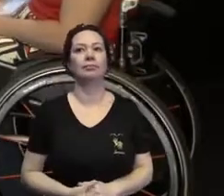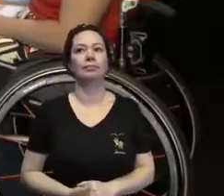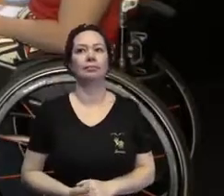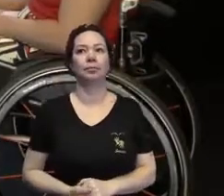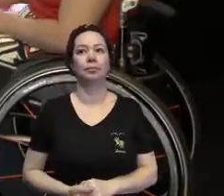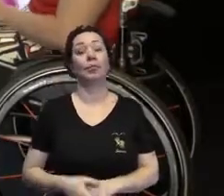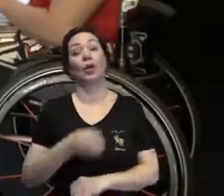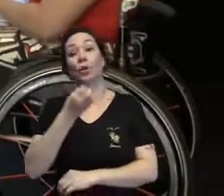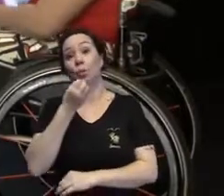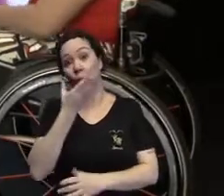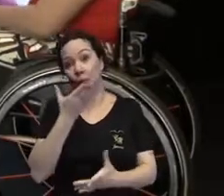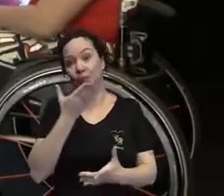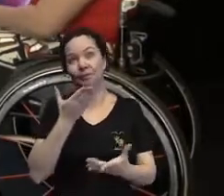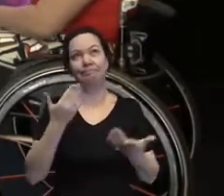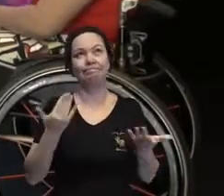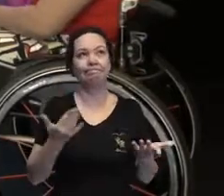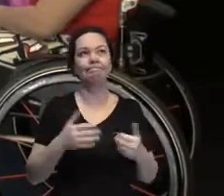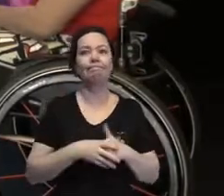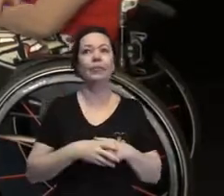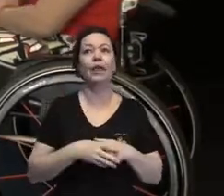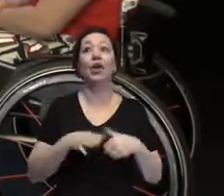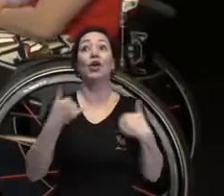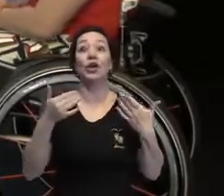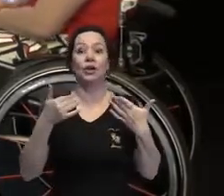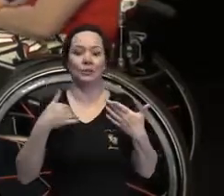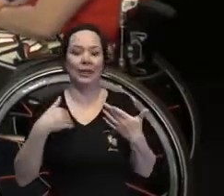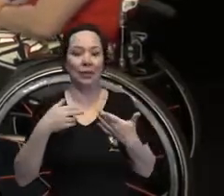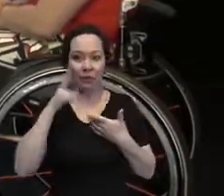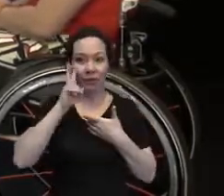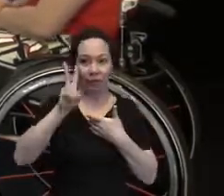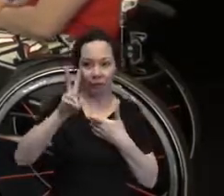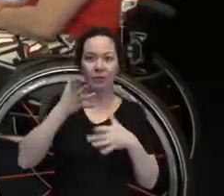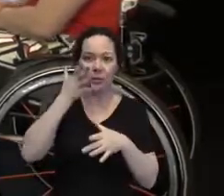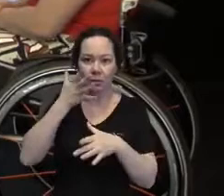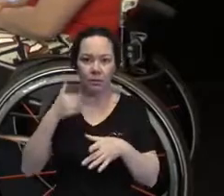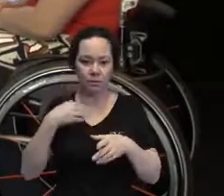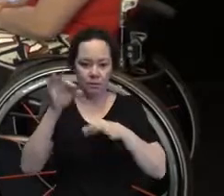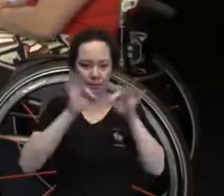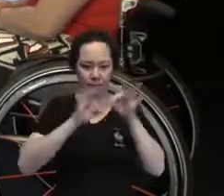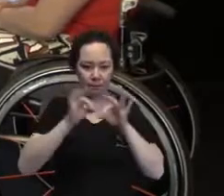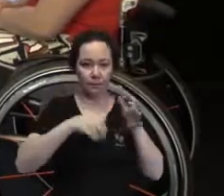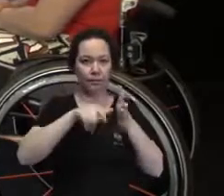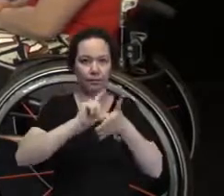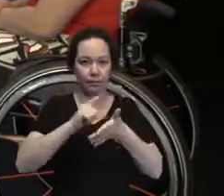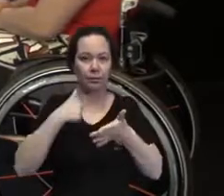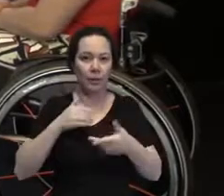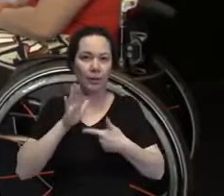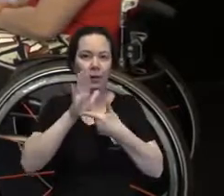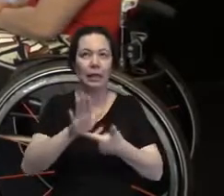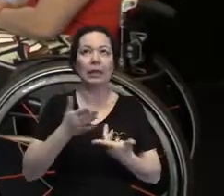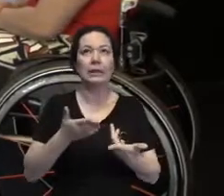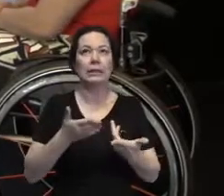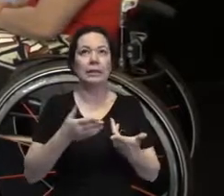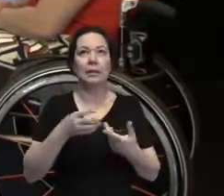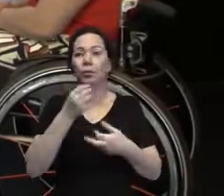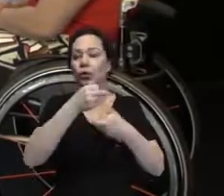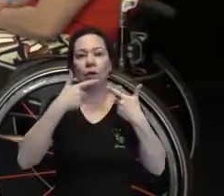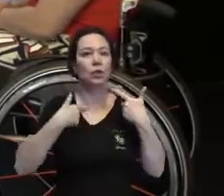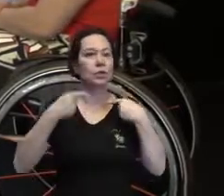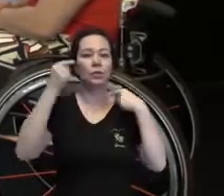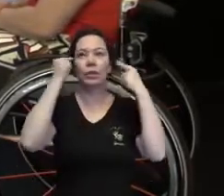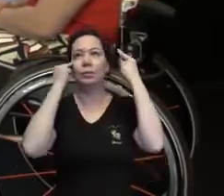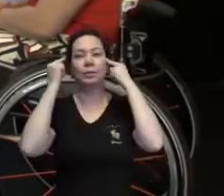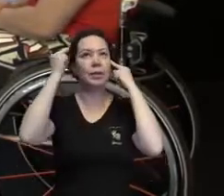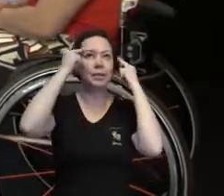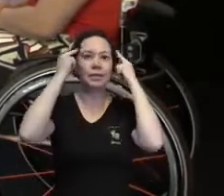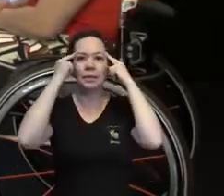Bom, nossa, enquanto eu assistia aqui e me preparava pra entrar, tantas coisas me passaram pela cabeça, Alex, de